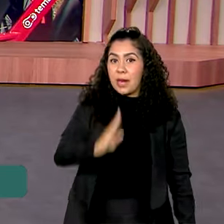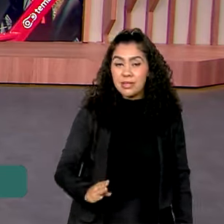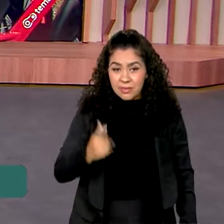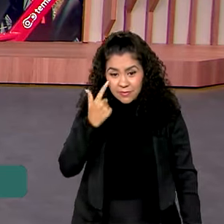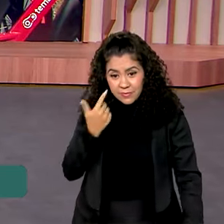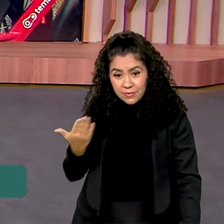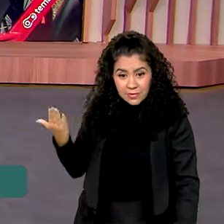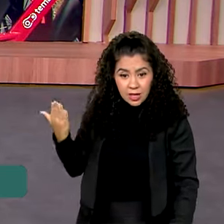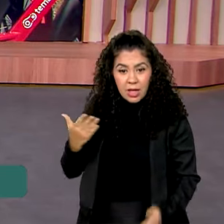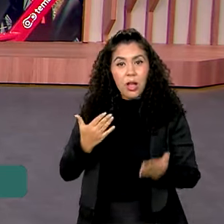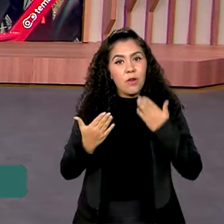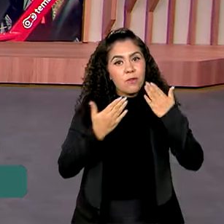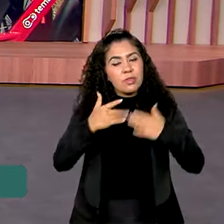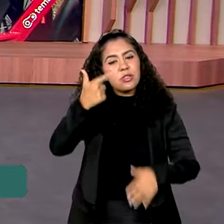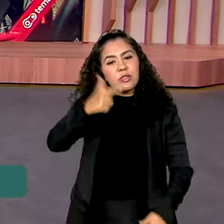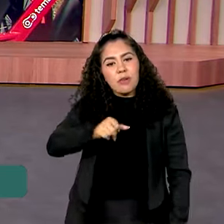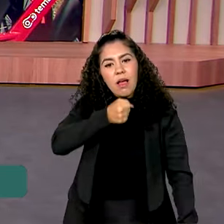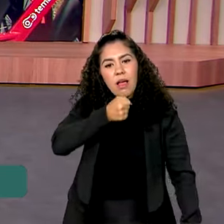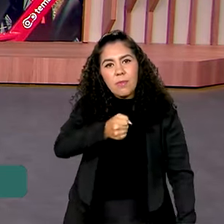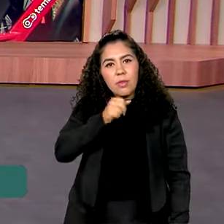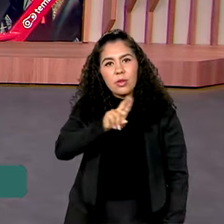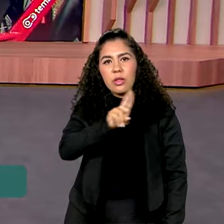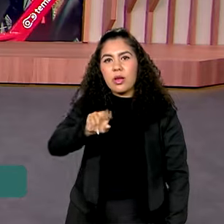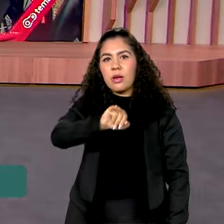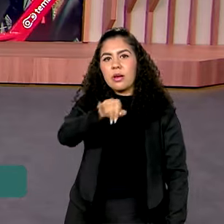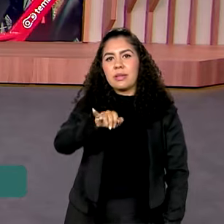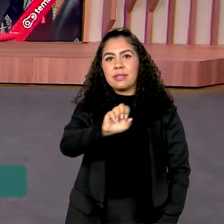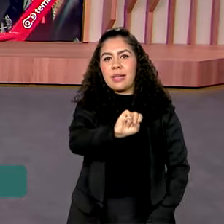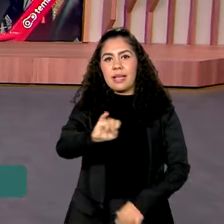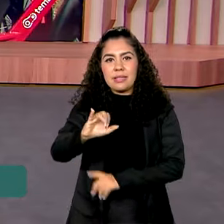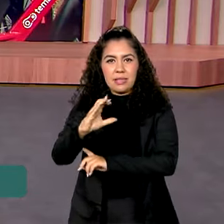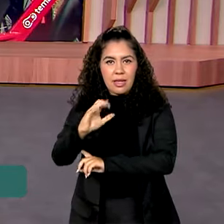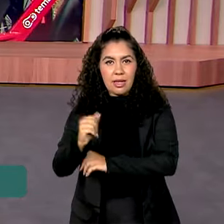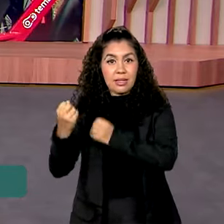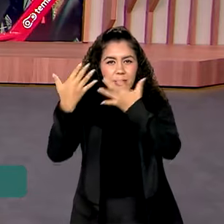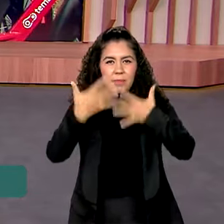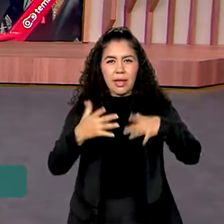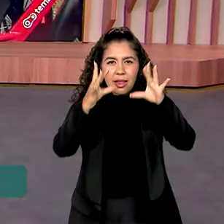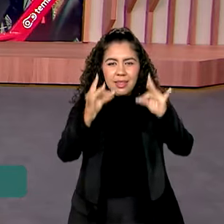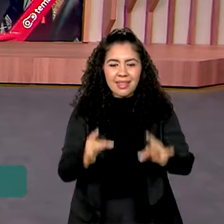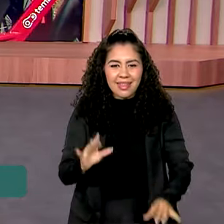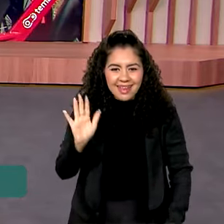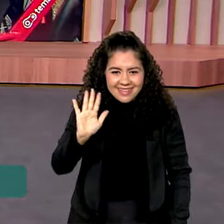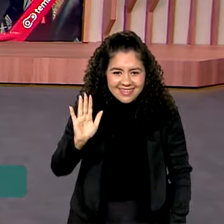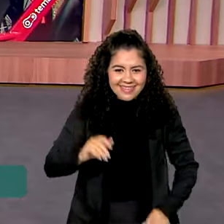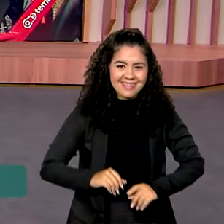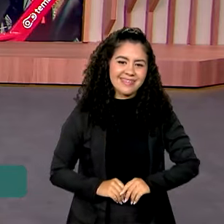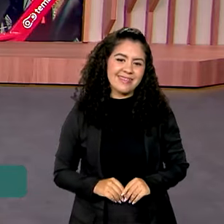conversar novamente com Jéssica Gonçalves, que tem mais informações sobre esse assunto. É com você, Jéssica.